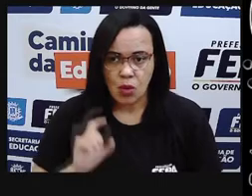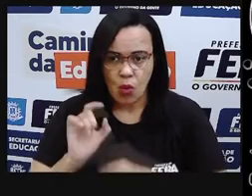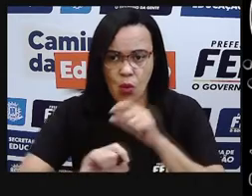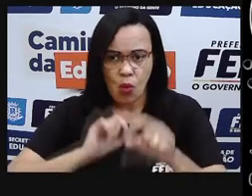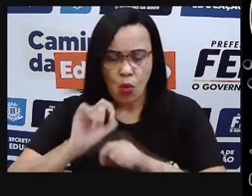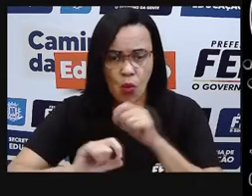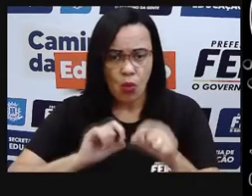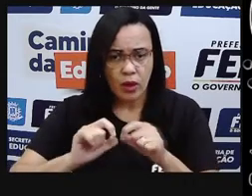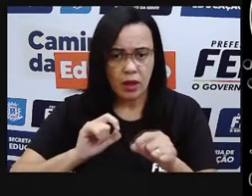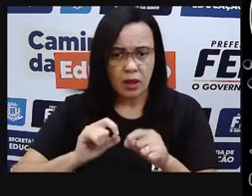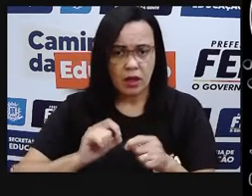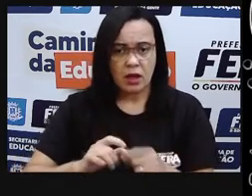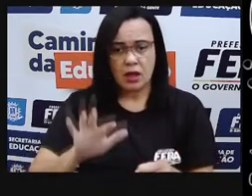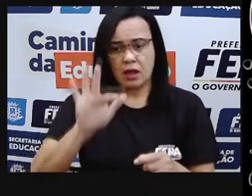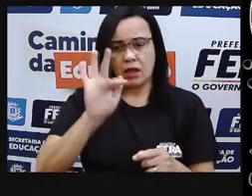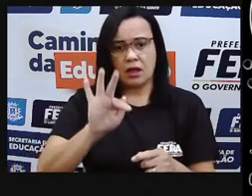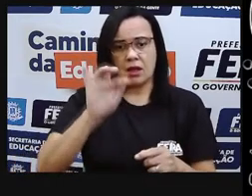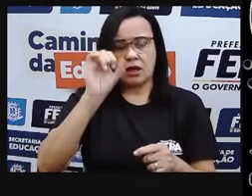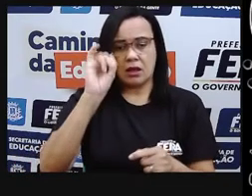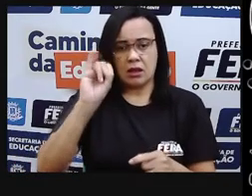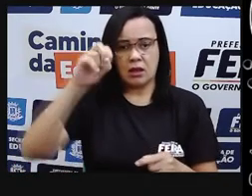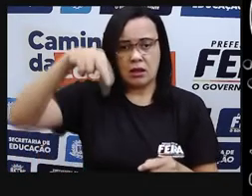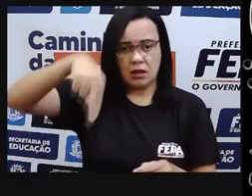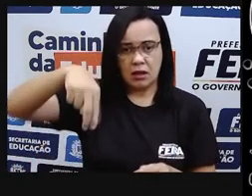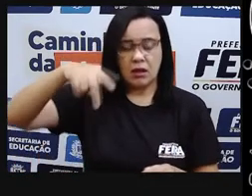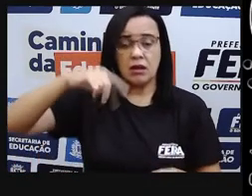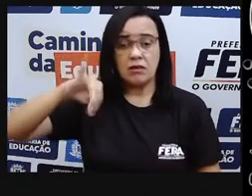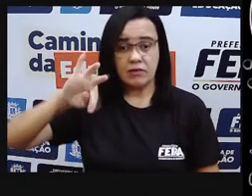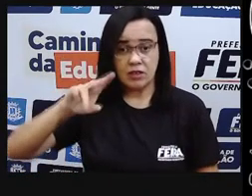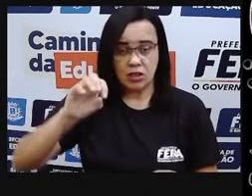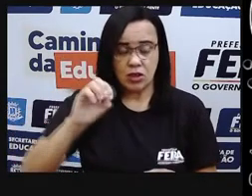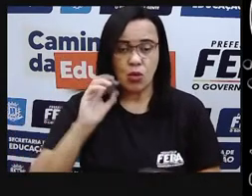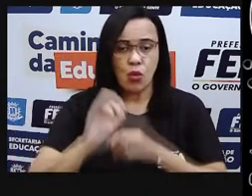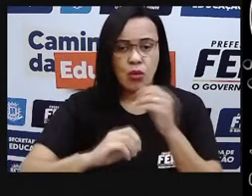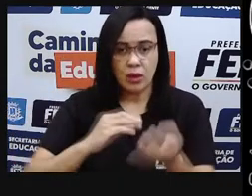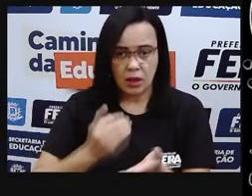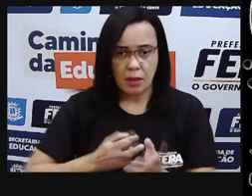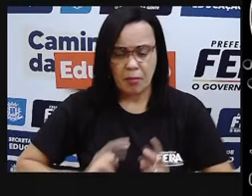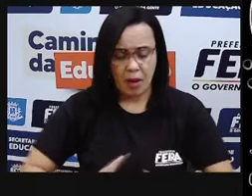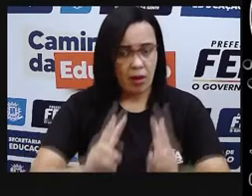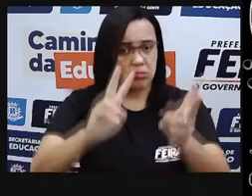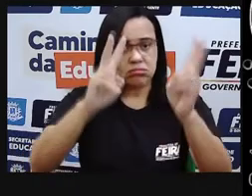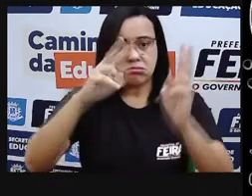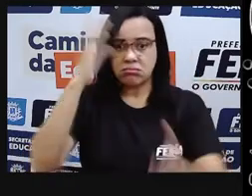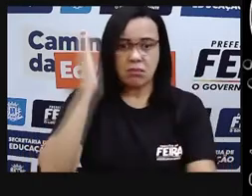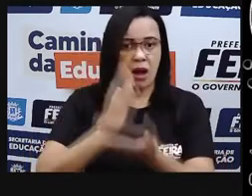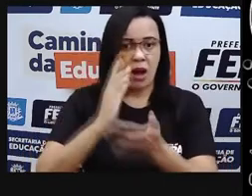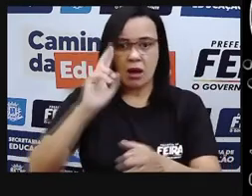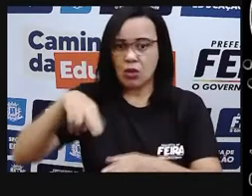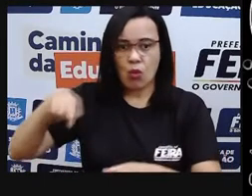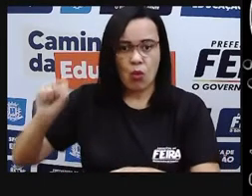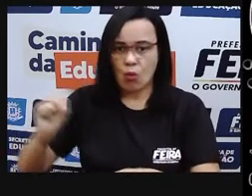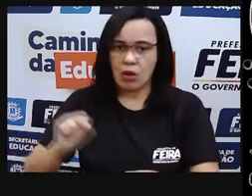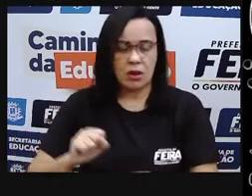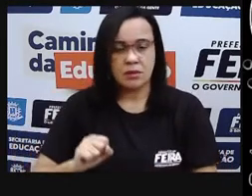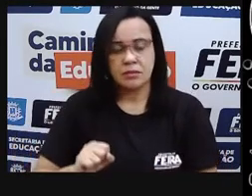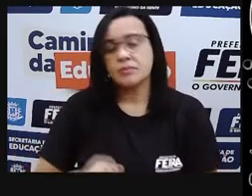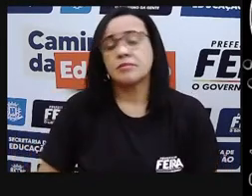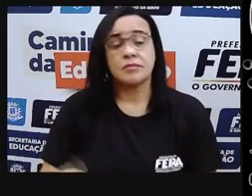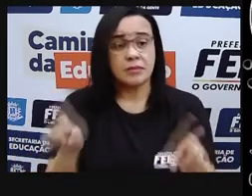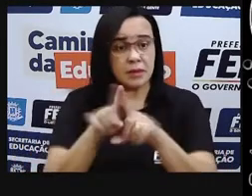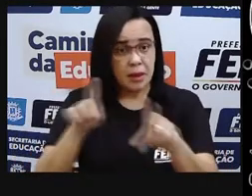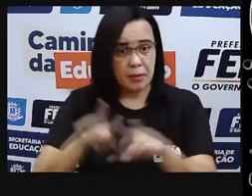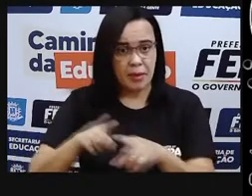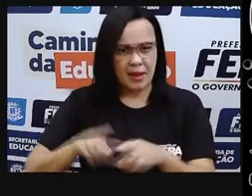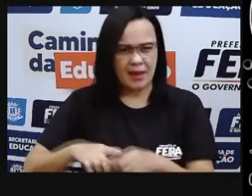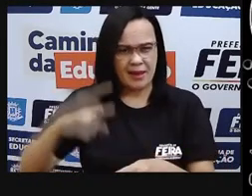acaba, né? Que tem um tempo limitado. Por exemplo, combustíveis fósseis, como o petróleo e o carvão. O petróleo, ele